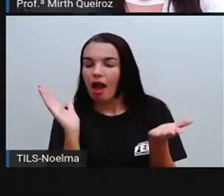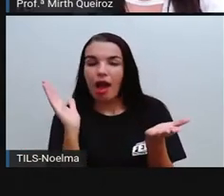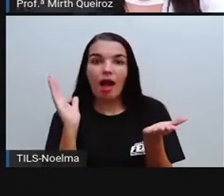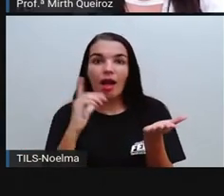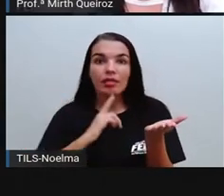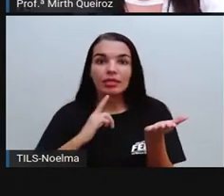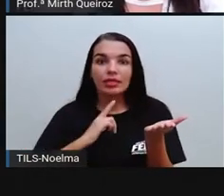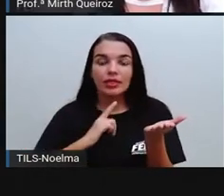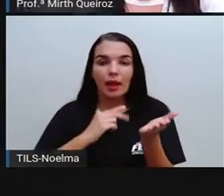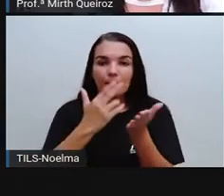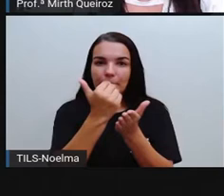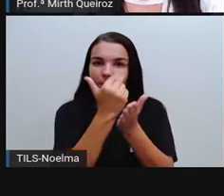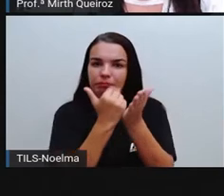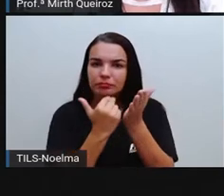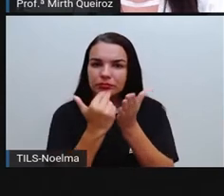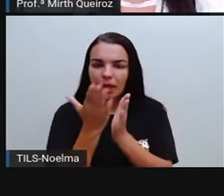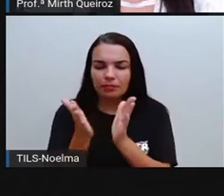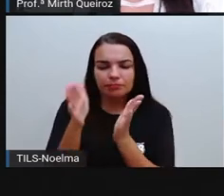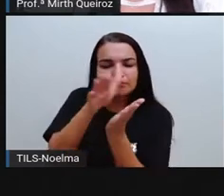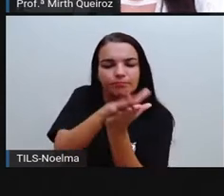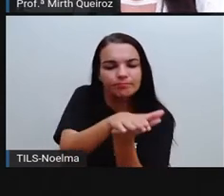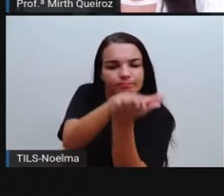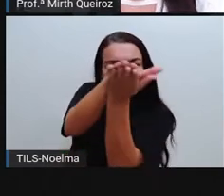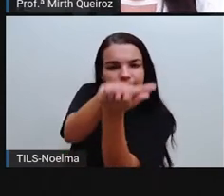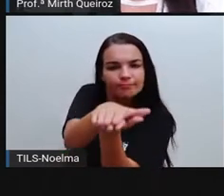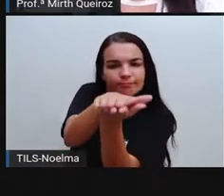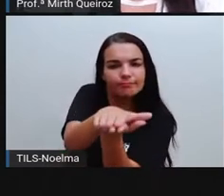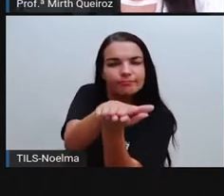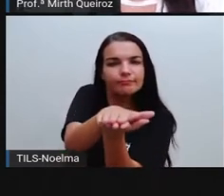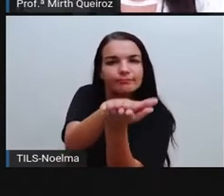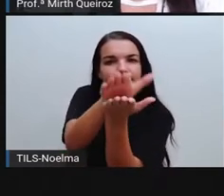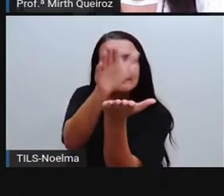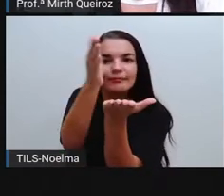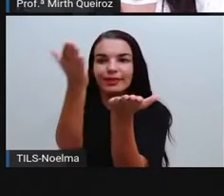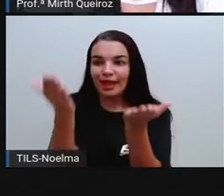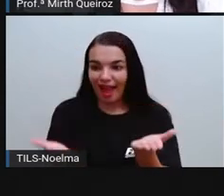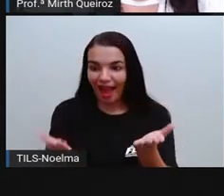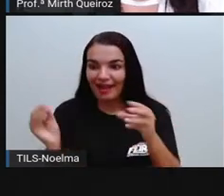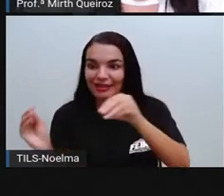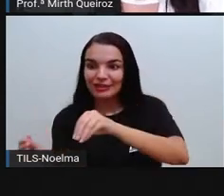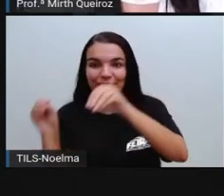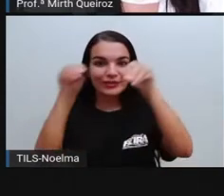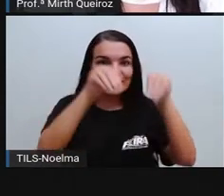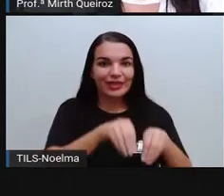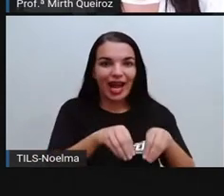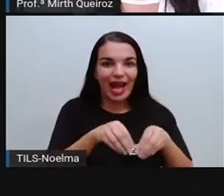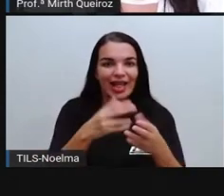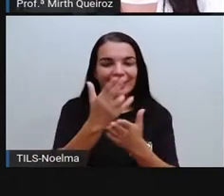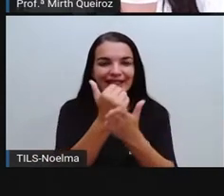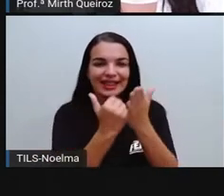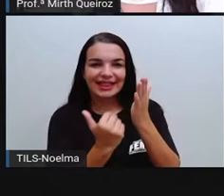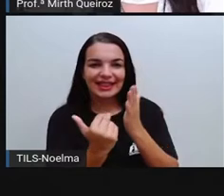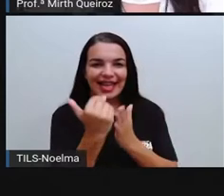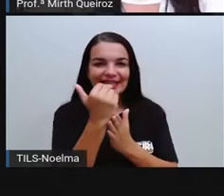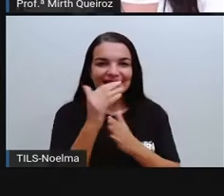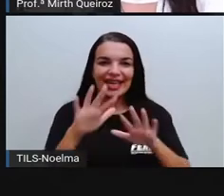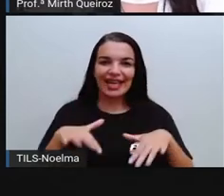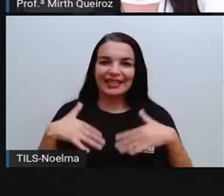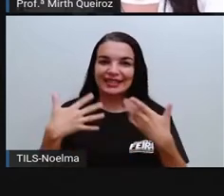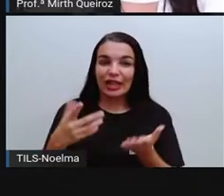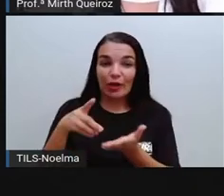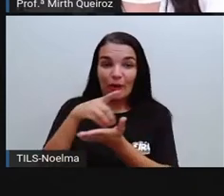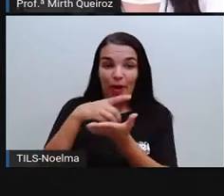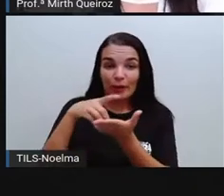prensa-se a madeira contra o papel para imprimir a imagem desenhada. Então, segundo o